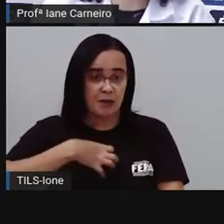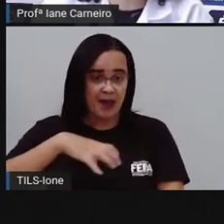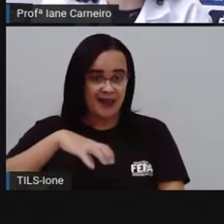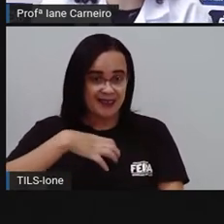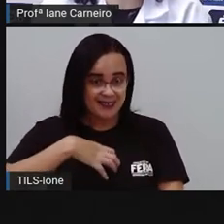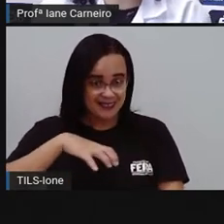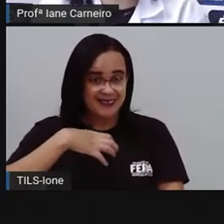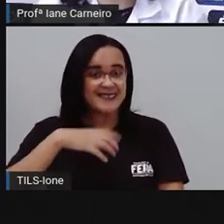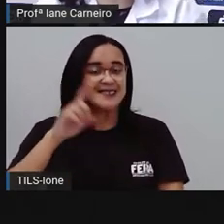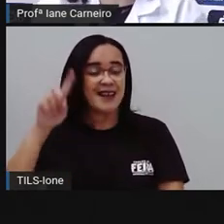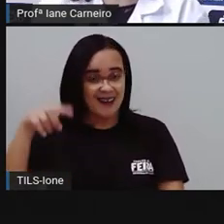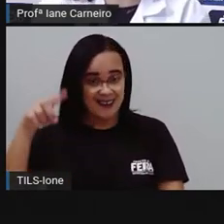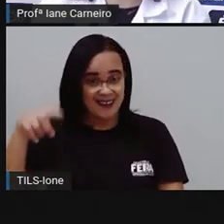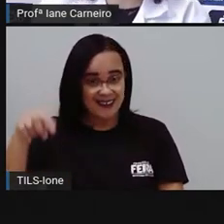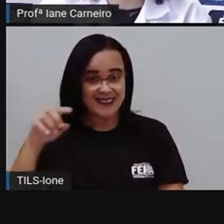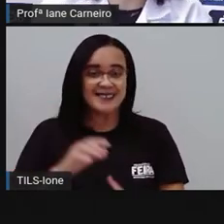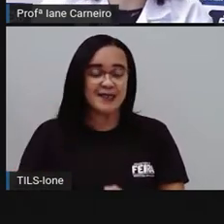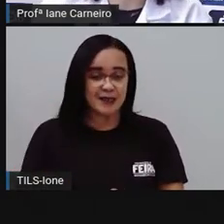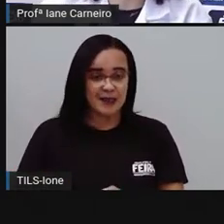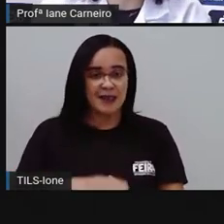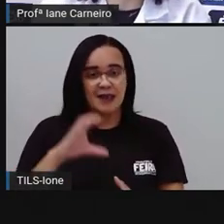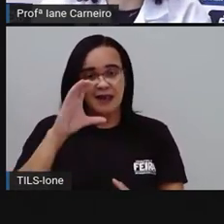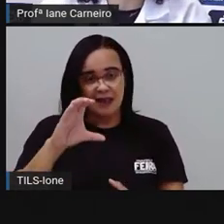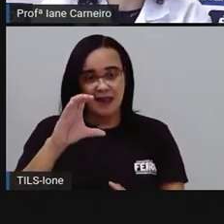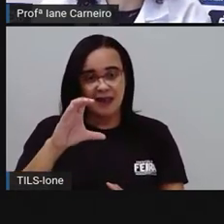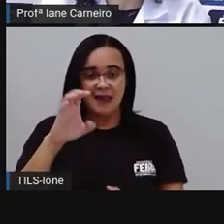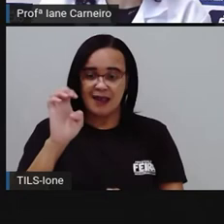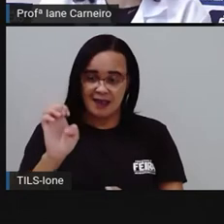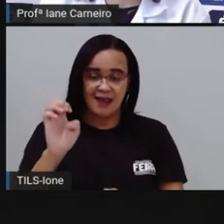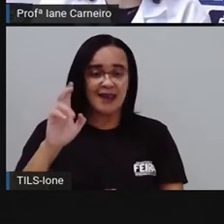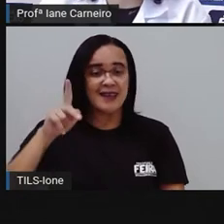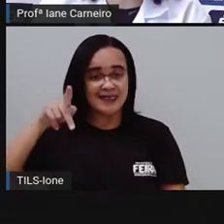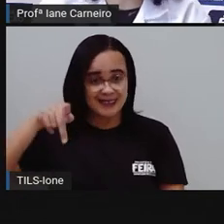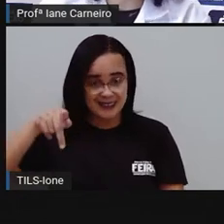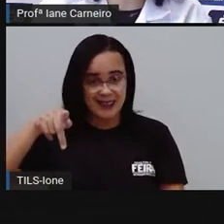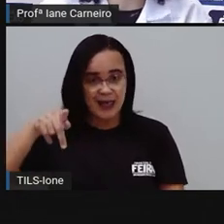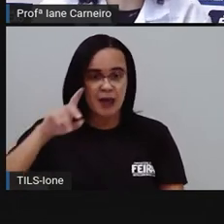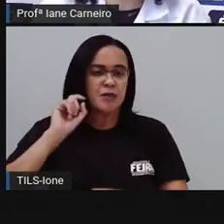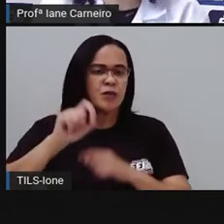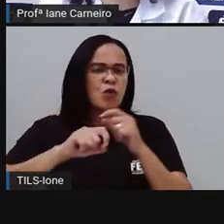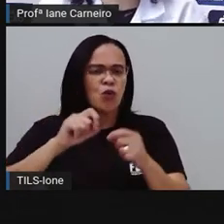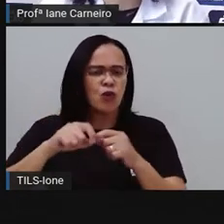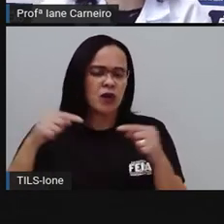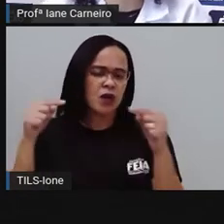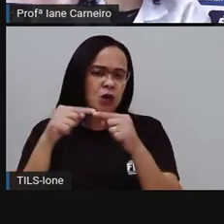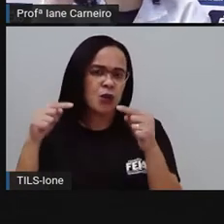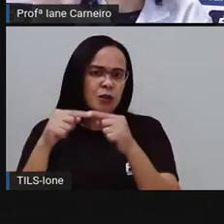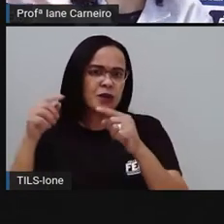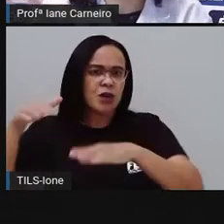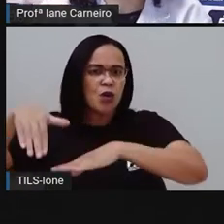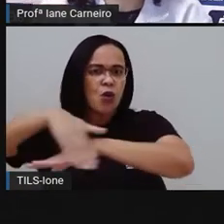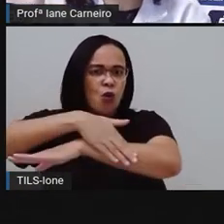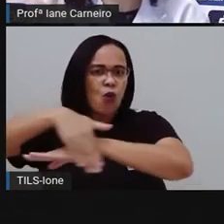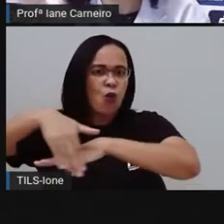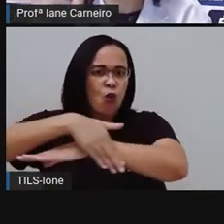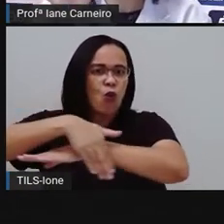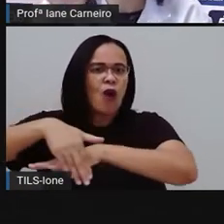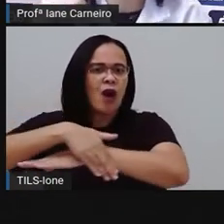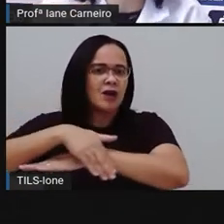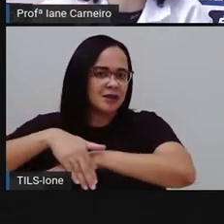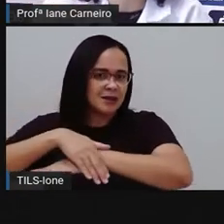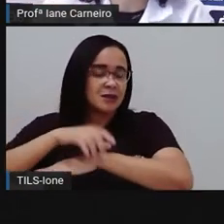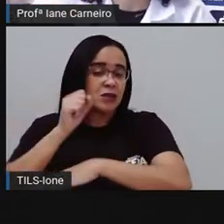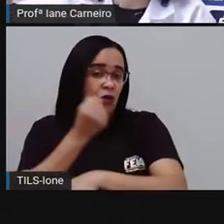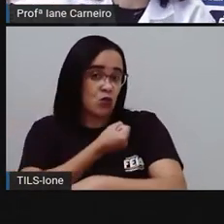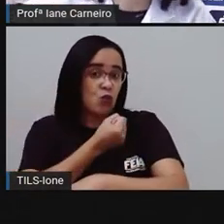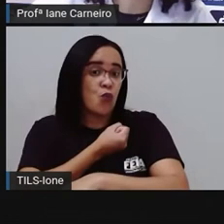a gente coloca também Bahia. E o CEP. O CEP é um número, né? Que cada rua tem esse número, como se fosse um código, né? Cada rua tem